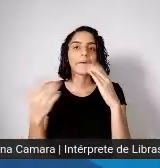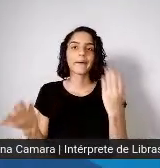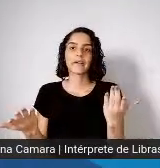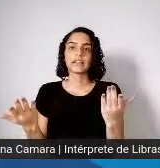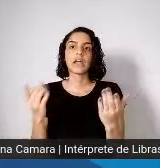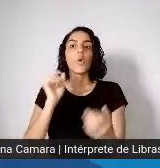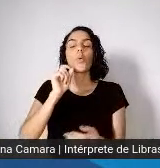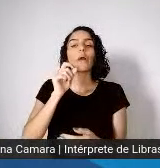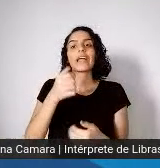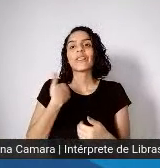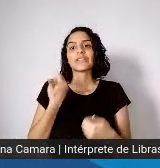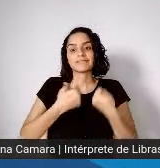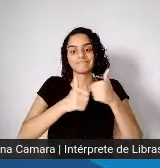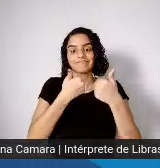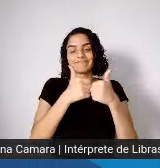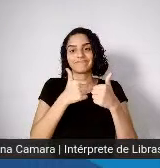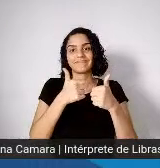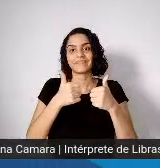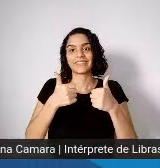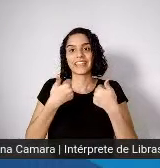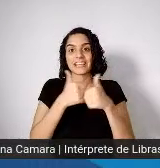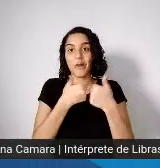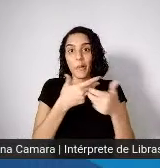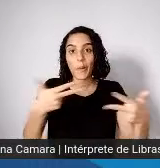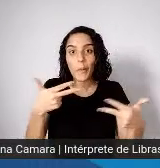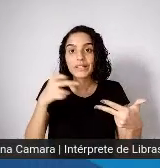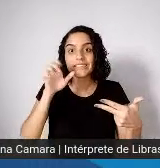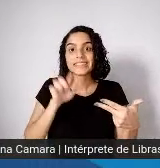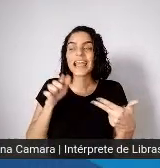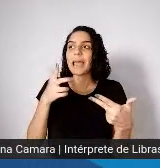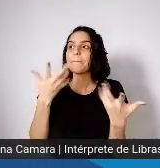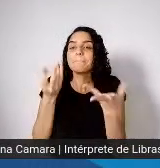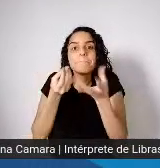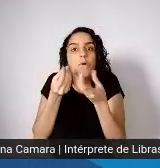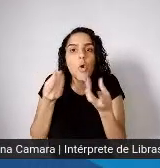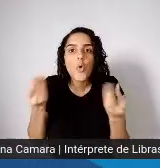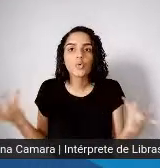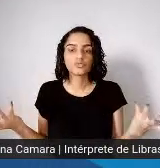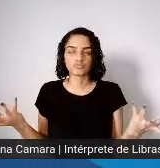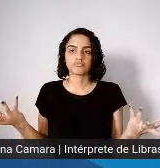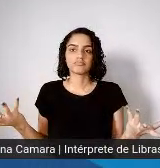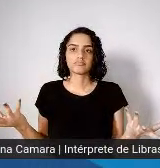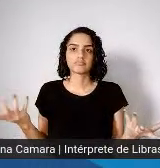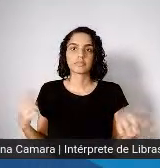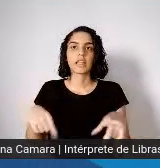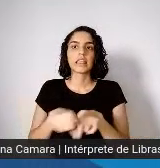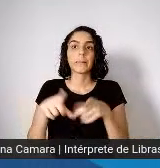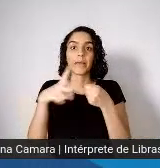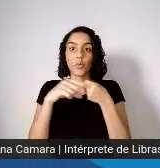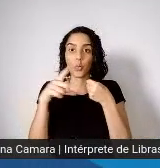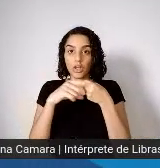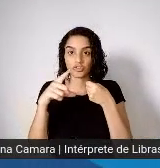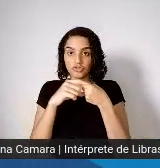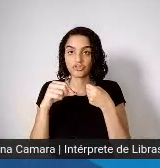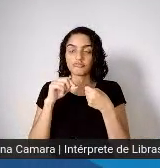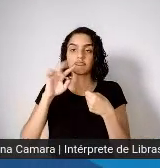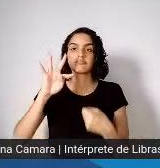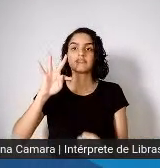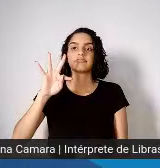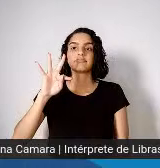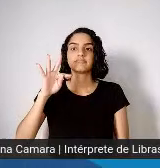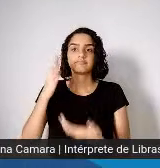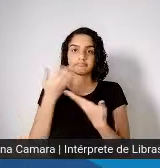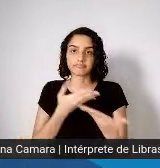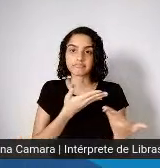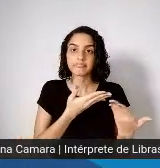de transporte, é uma coisa imensa, imensurável. Esse artigo publicado no Delance em 2002 é muito interessante,